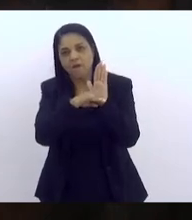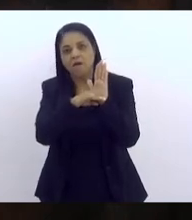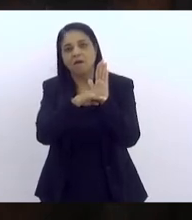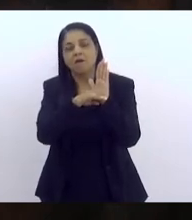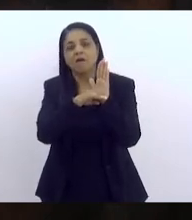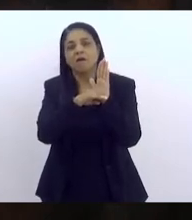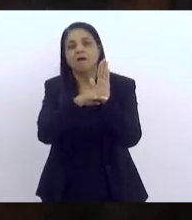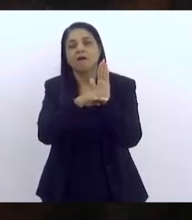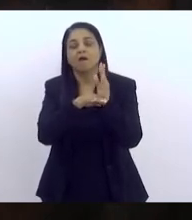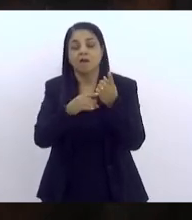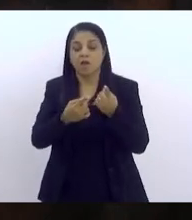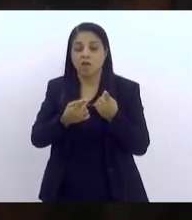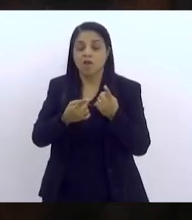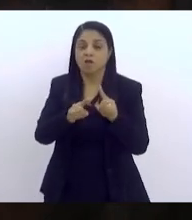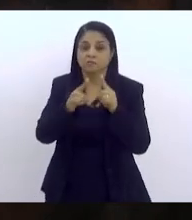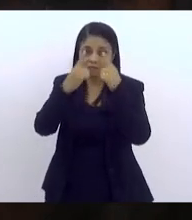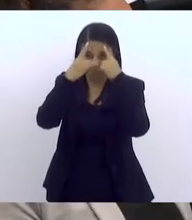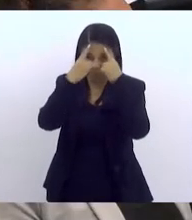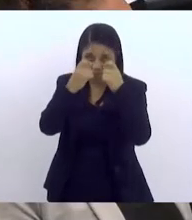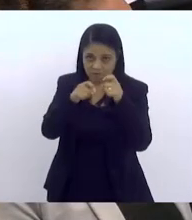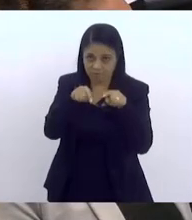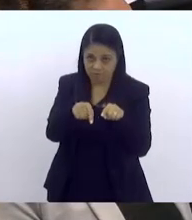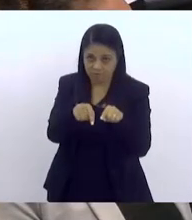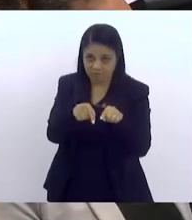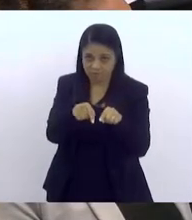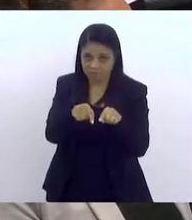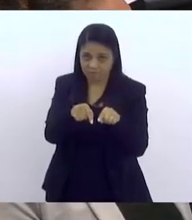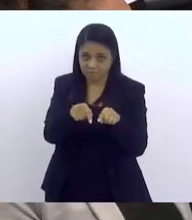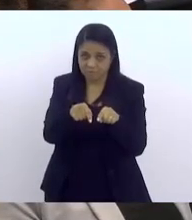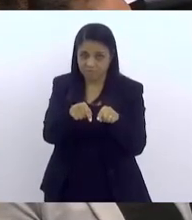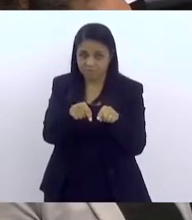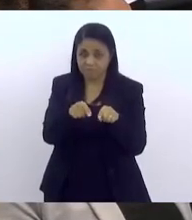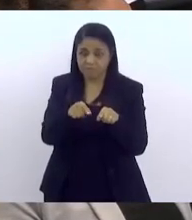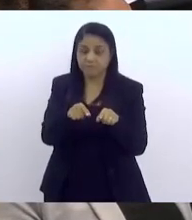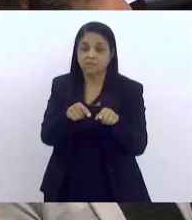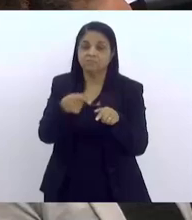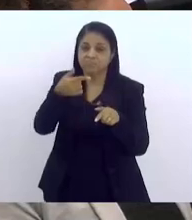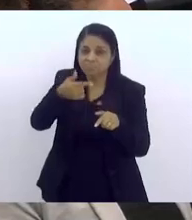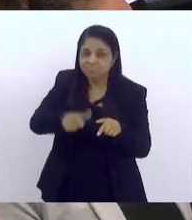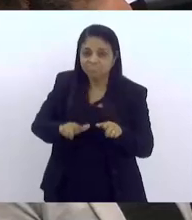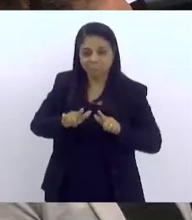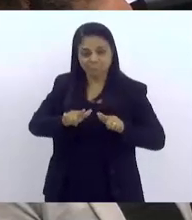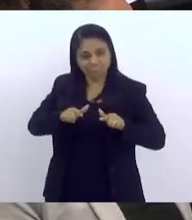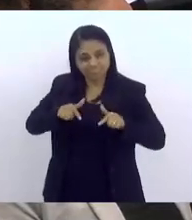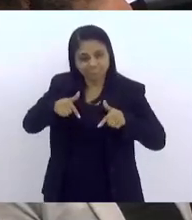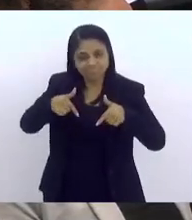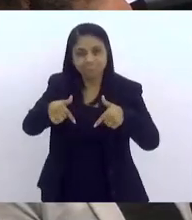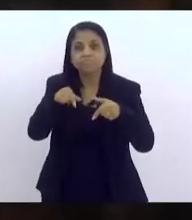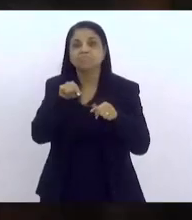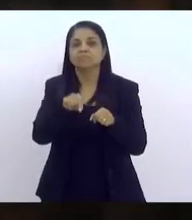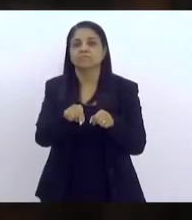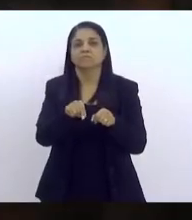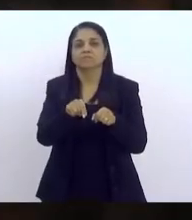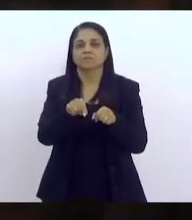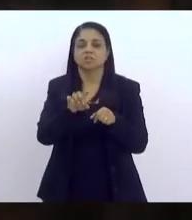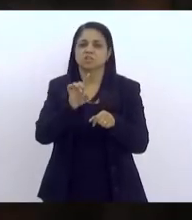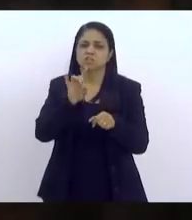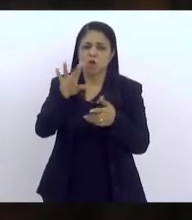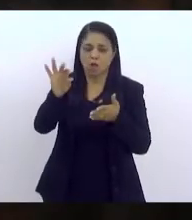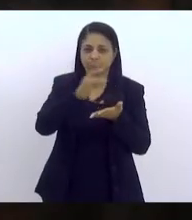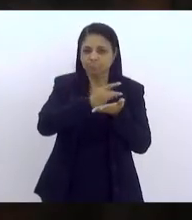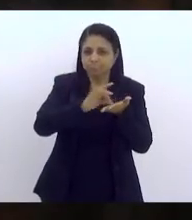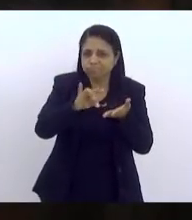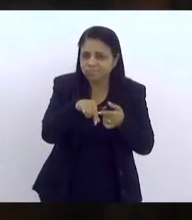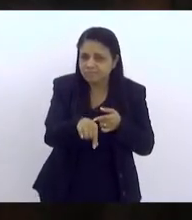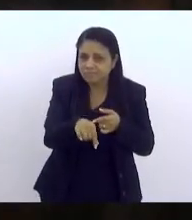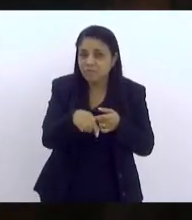enfrentamento a essa violência, que a gente torna, nem aqui a reforçar, que não é só encontrarmos inimigos. Eu aprendi